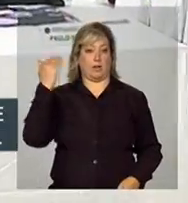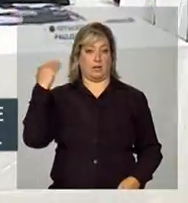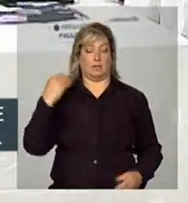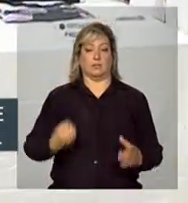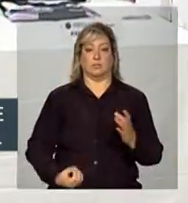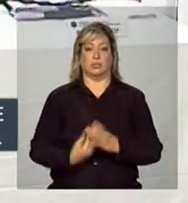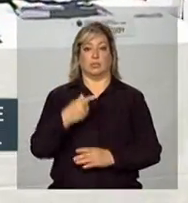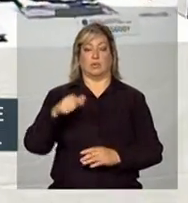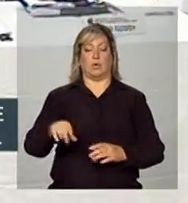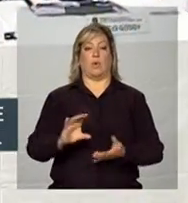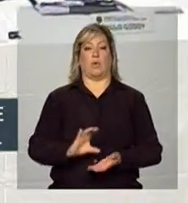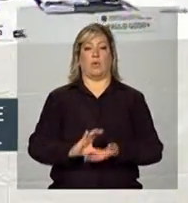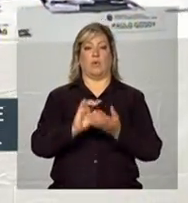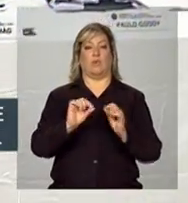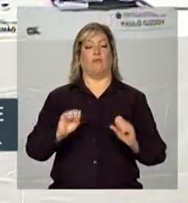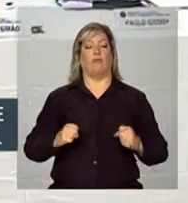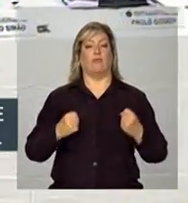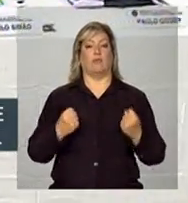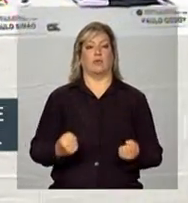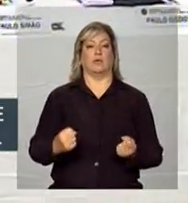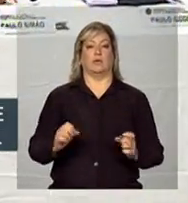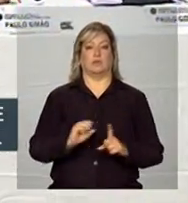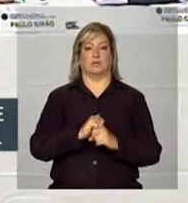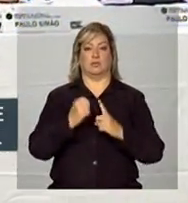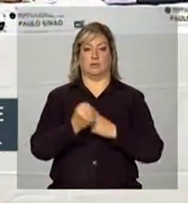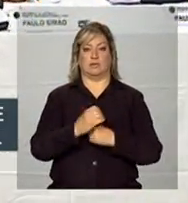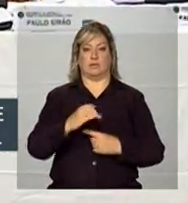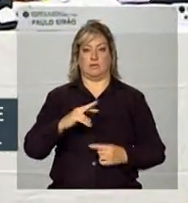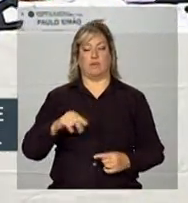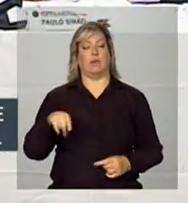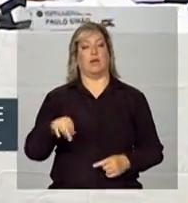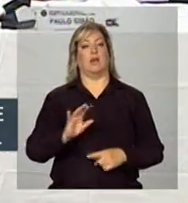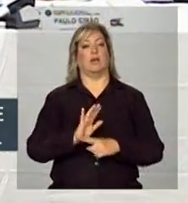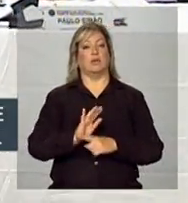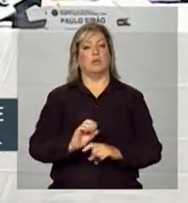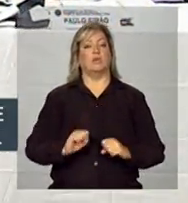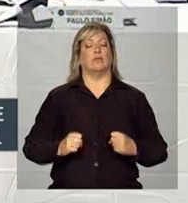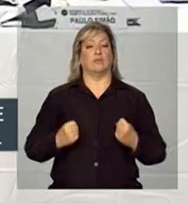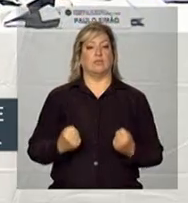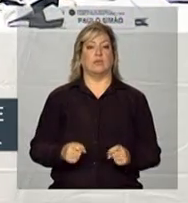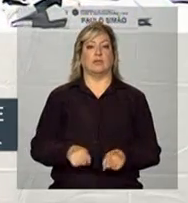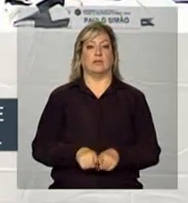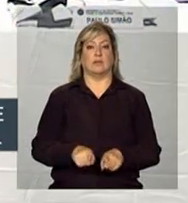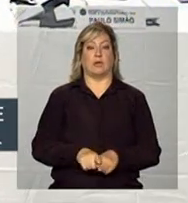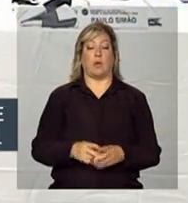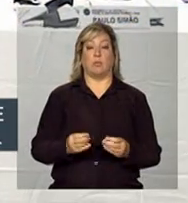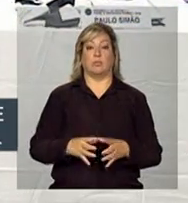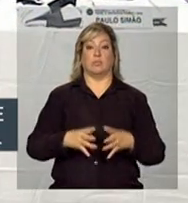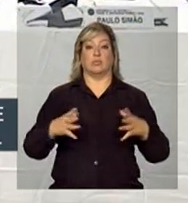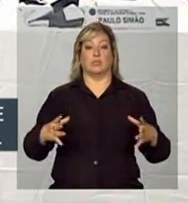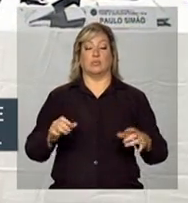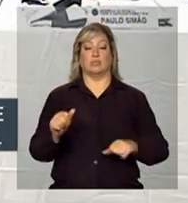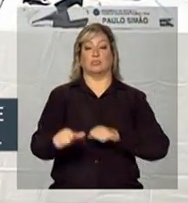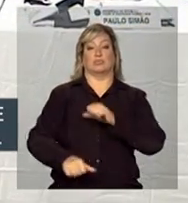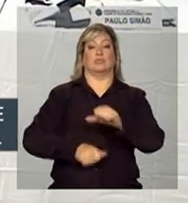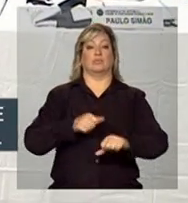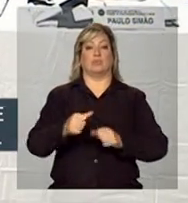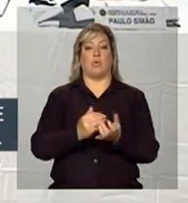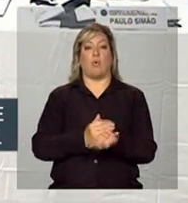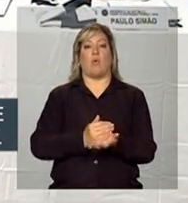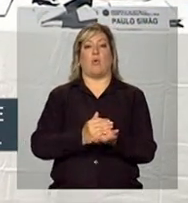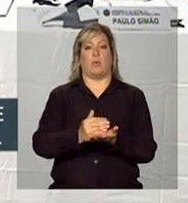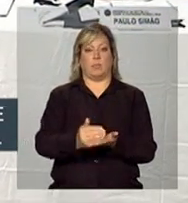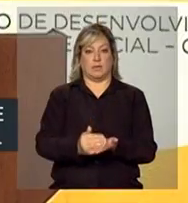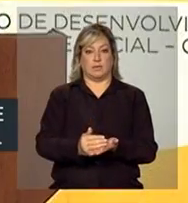além de fortalecer a sociedade civil, ele fortaleceu a grande mudança que iniciou